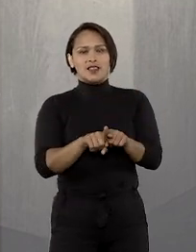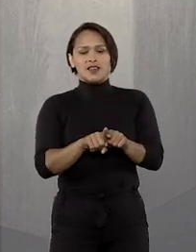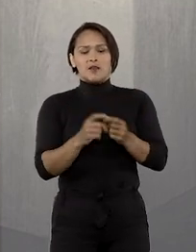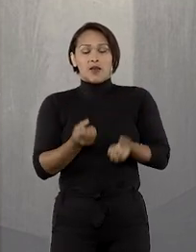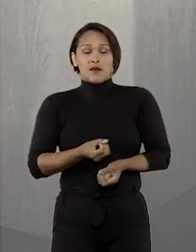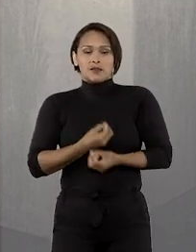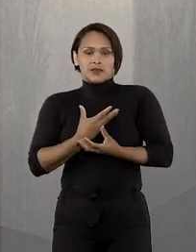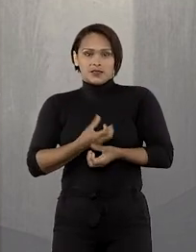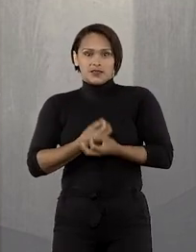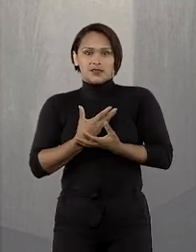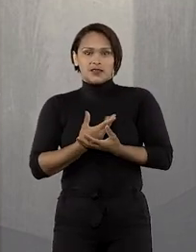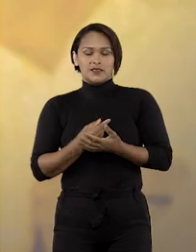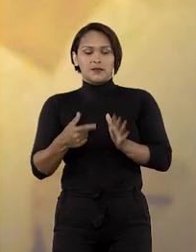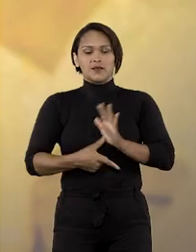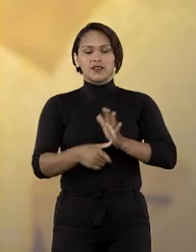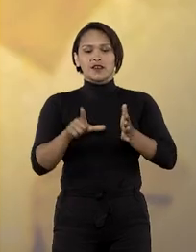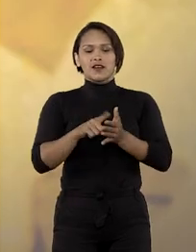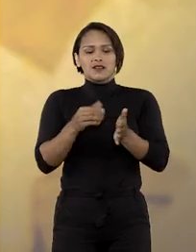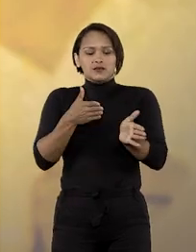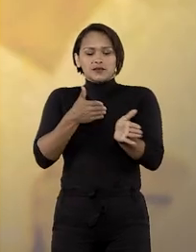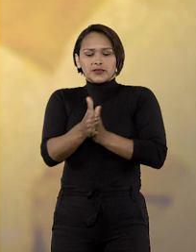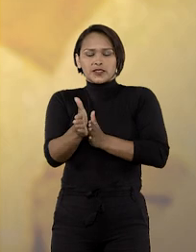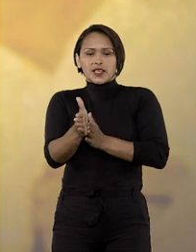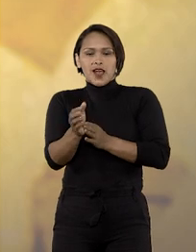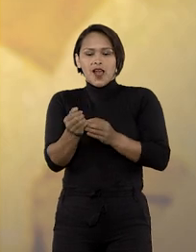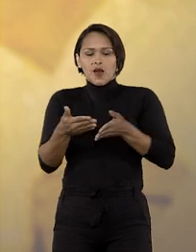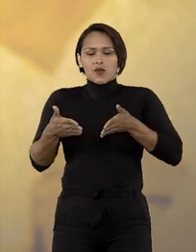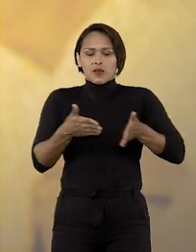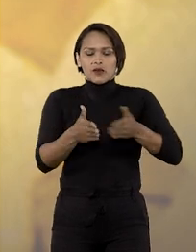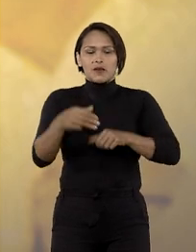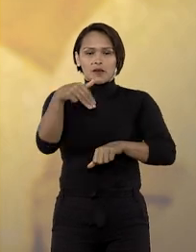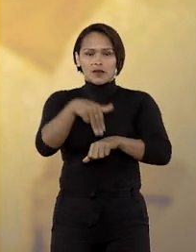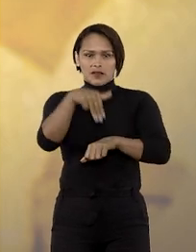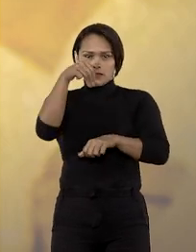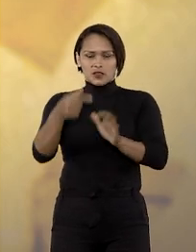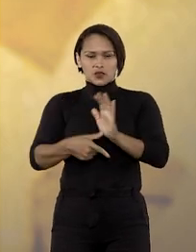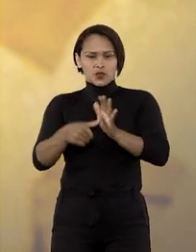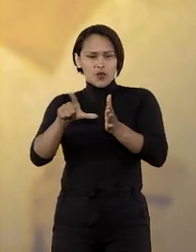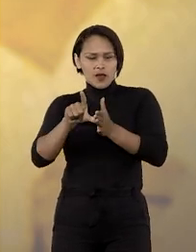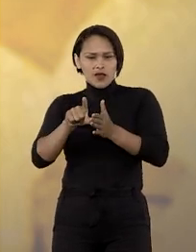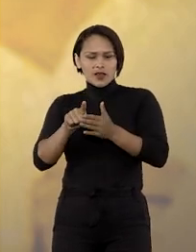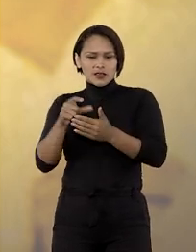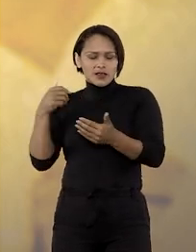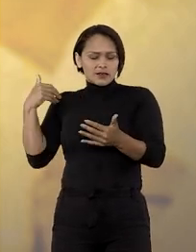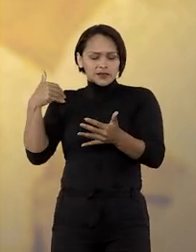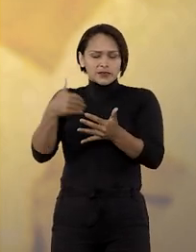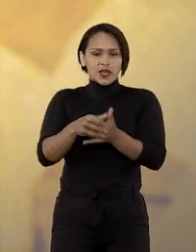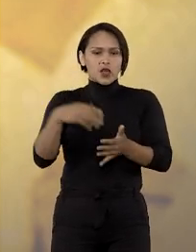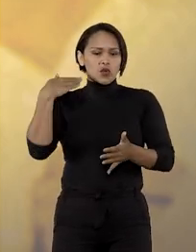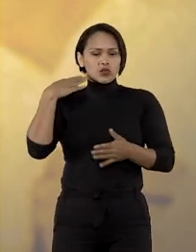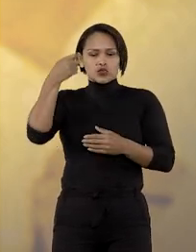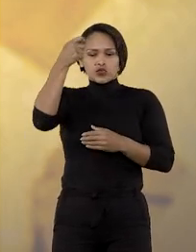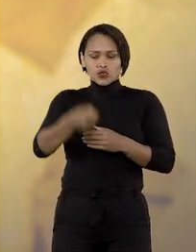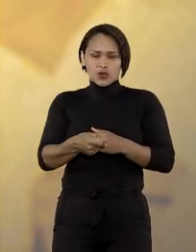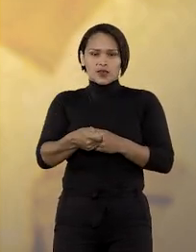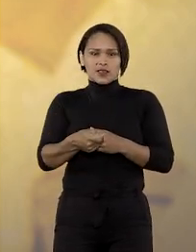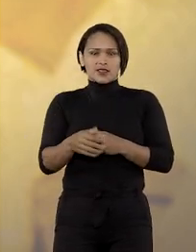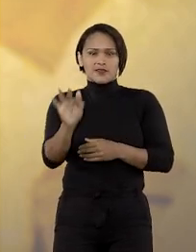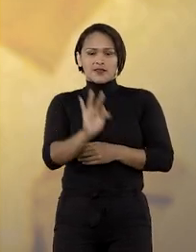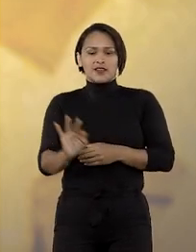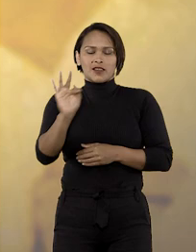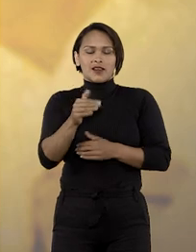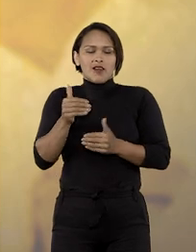também a poesias. Antes de ingressar no caminho da magistratura, como juiz federal no estado do Ceará,